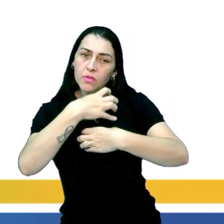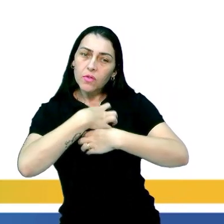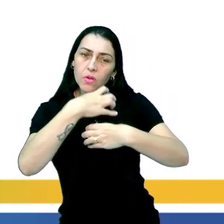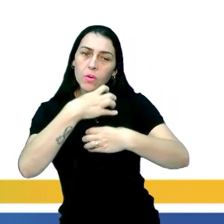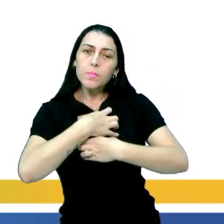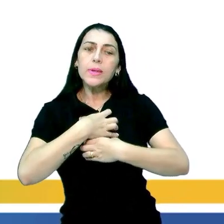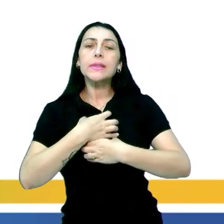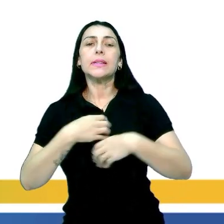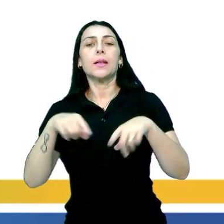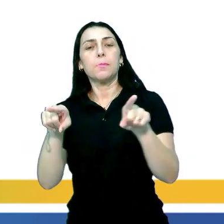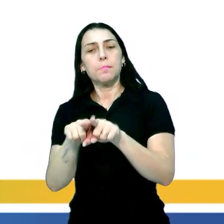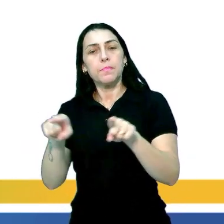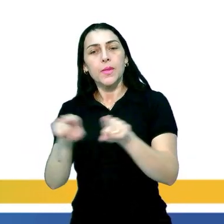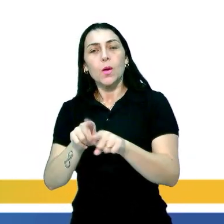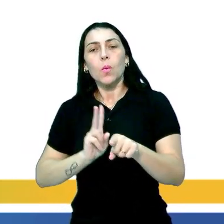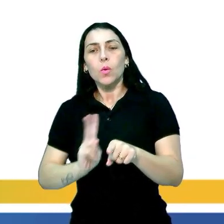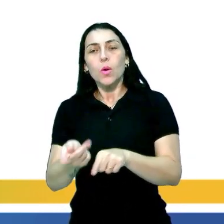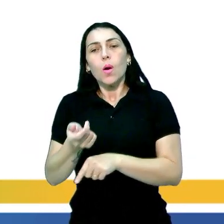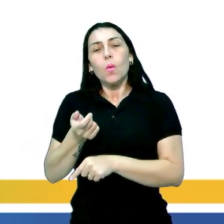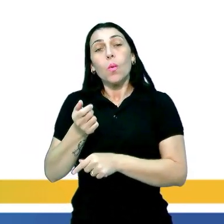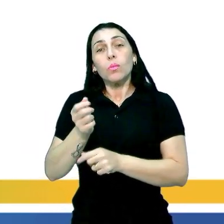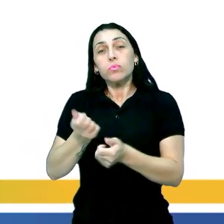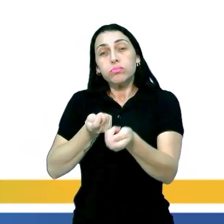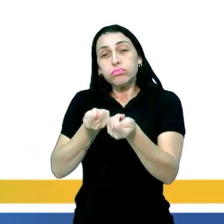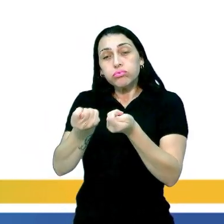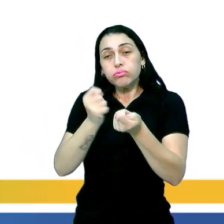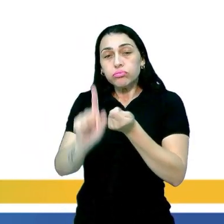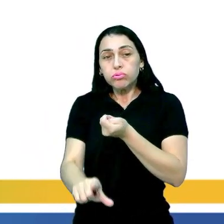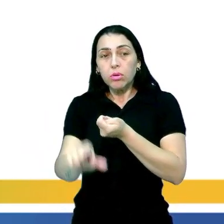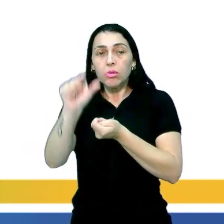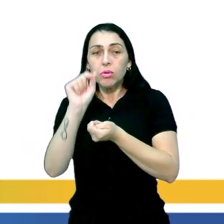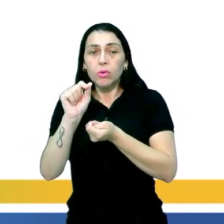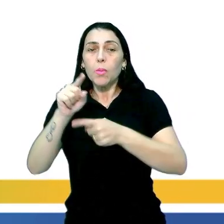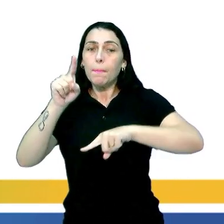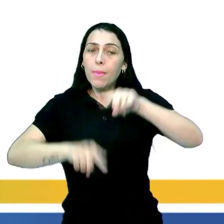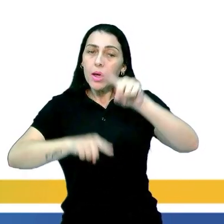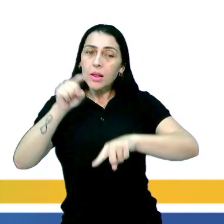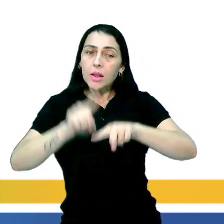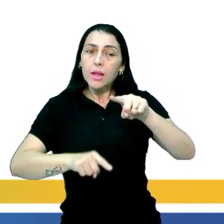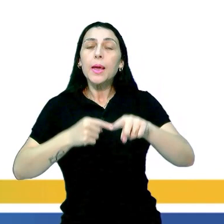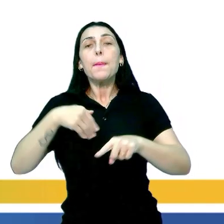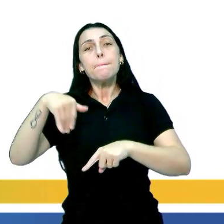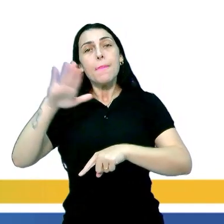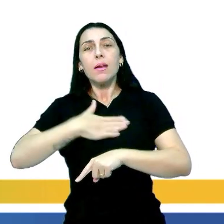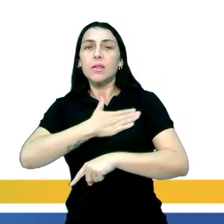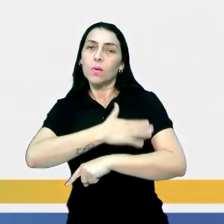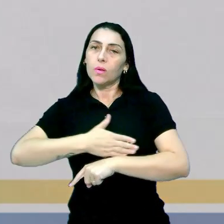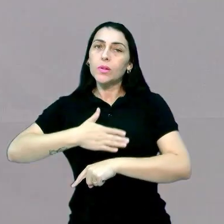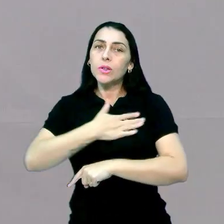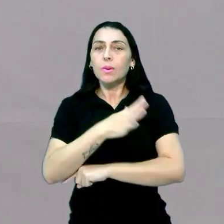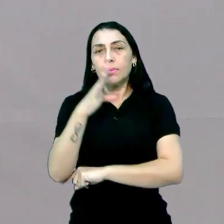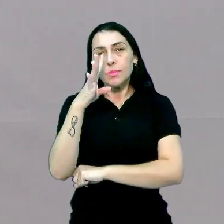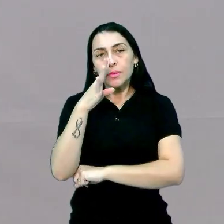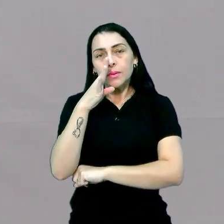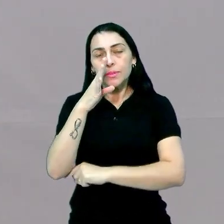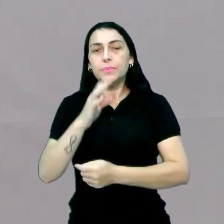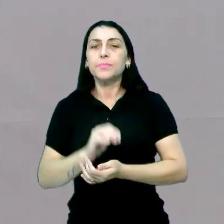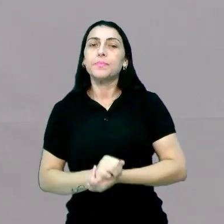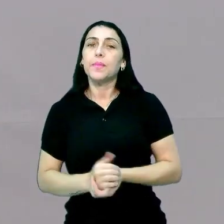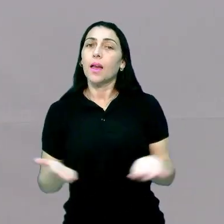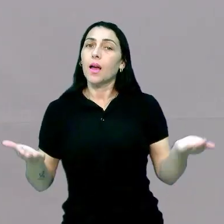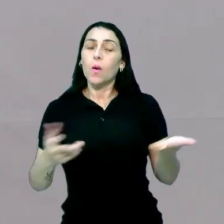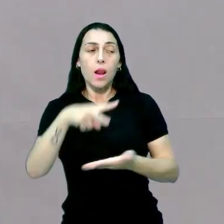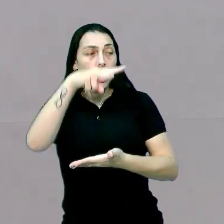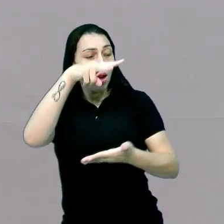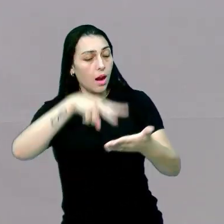diversas formas e ainda assim manter o controle da escolha do material que mais lhe agrada. Então, acabamos